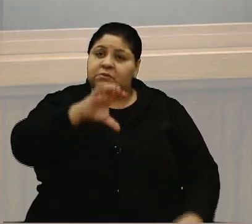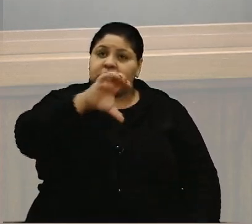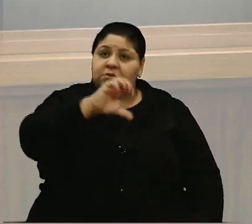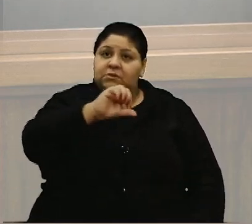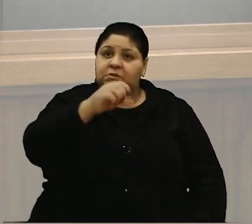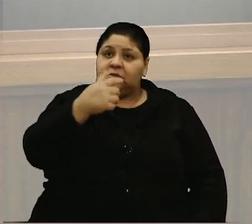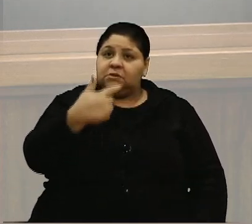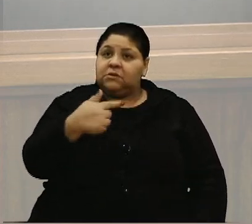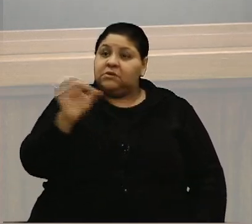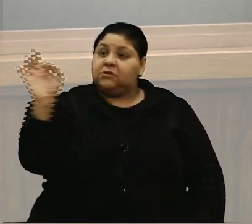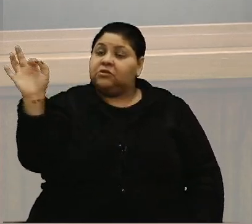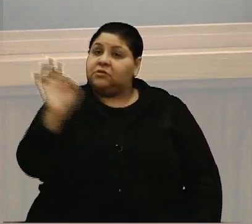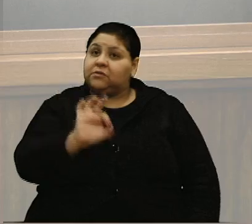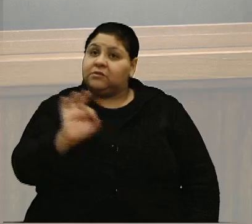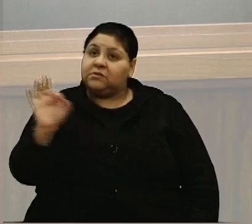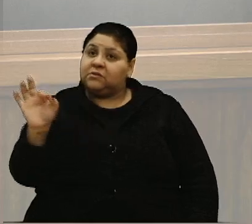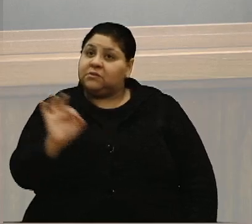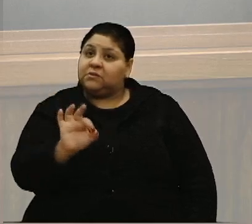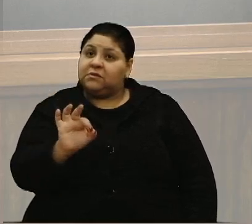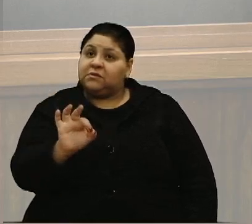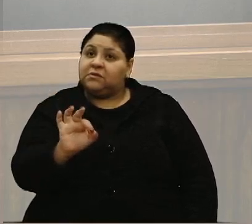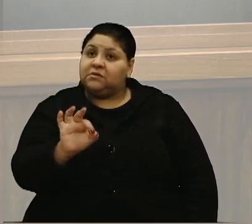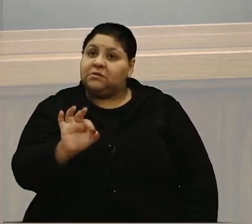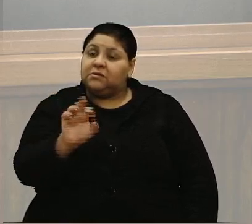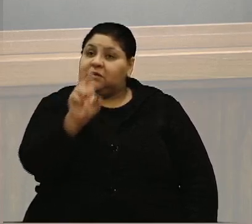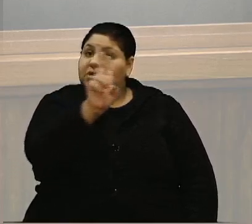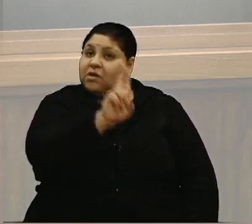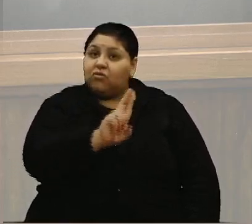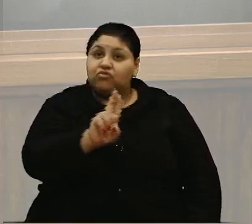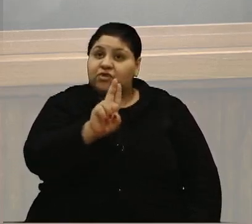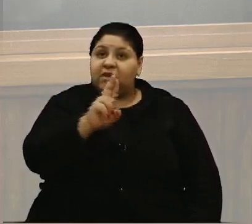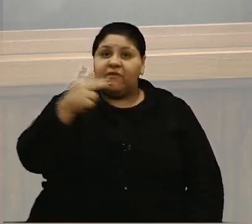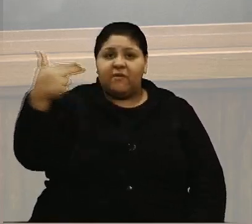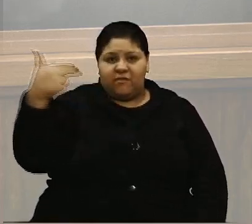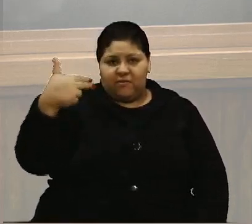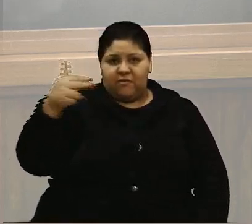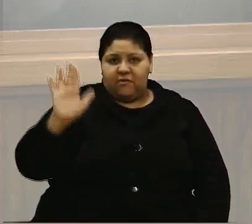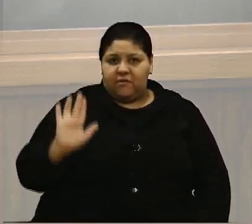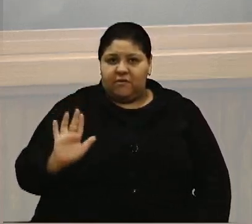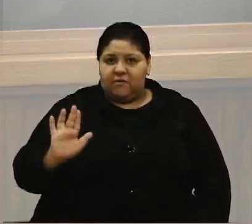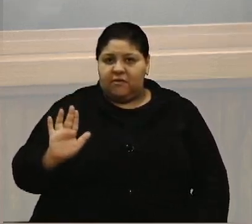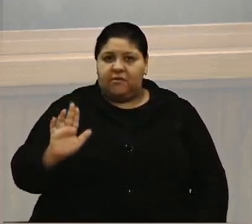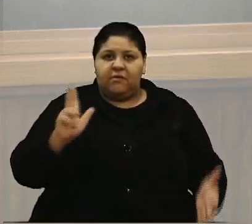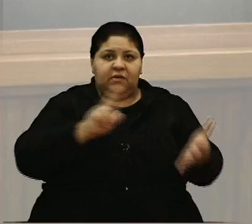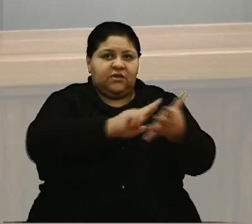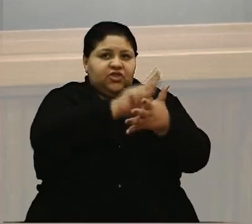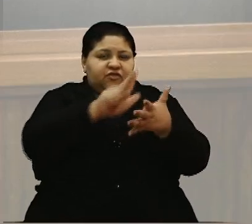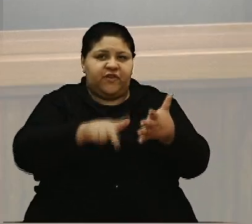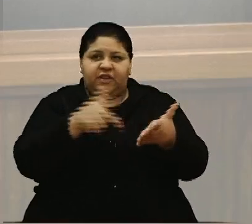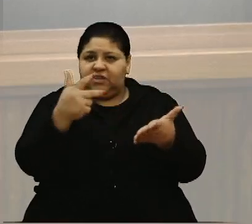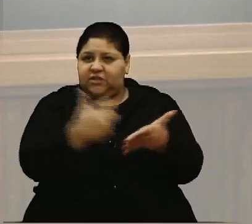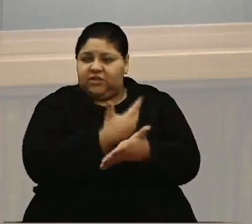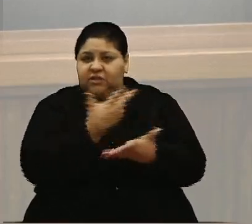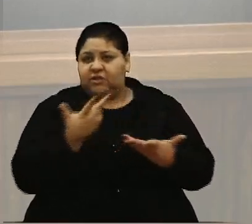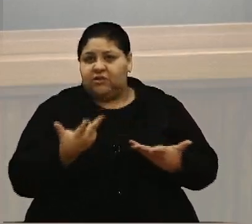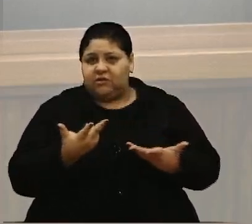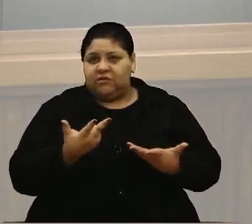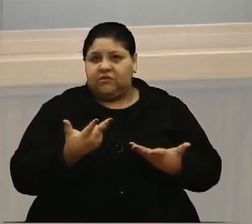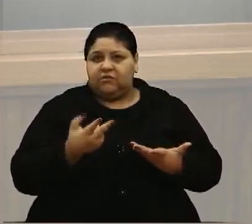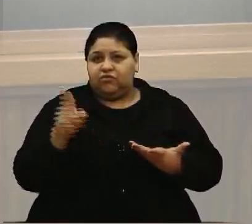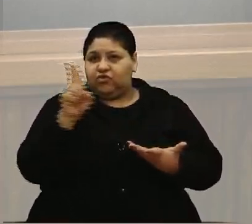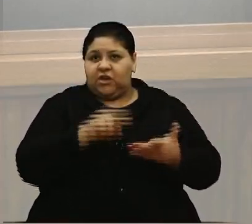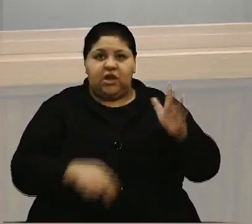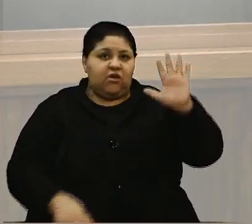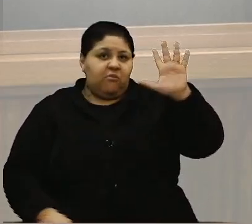97% sequer portava alguma arma. Para cometer esses diversos delitos, eles usarão a mão,